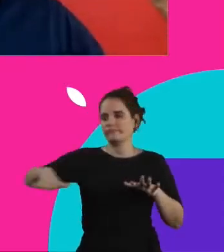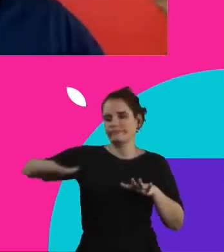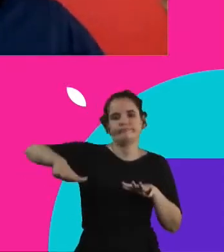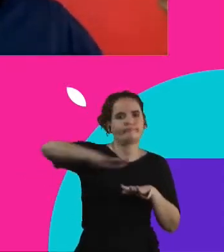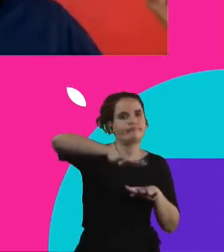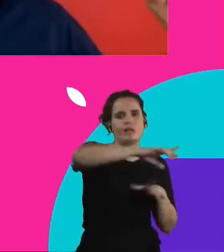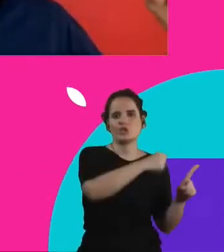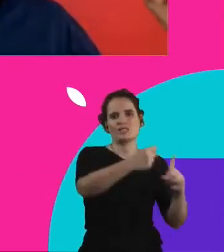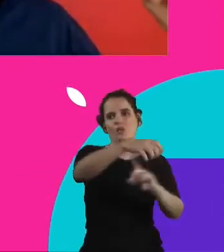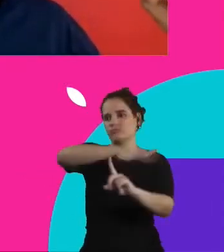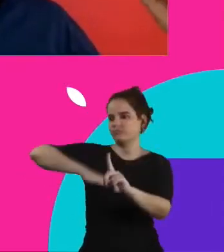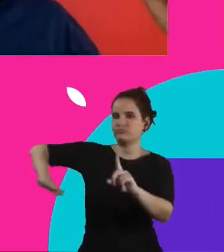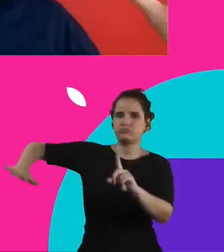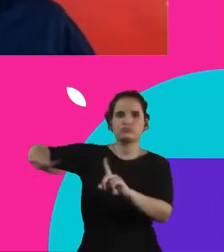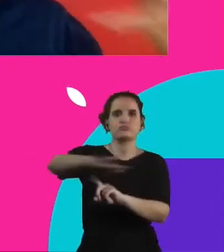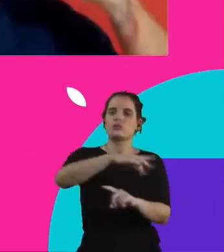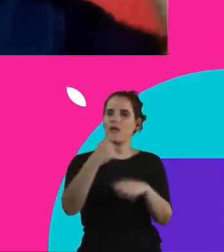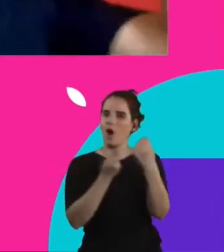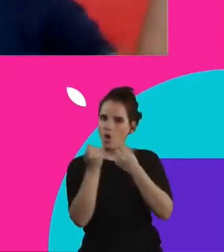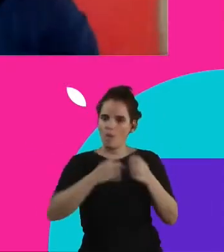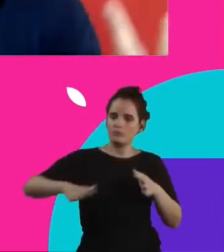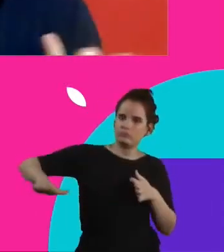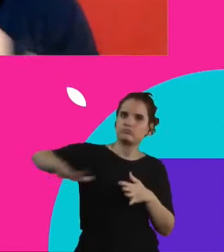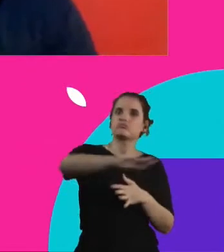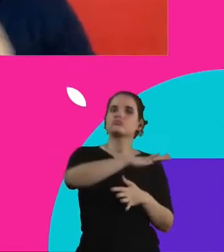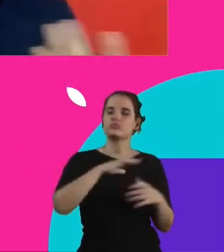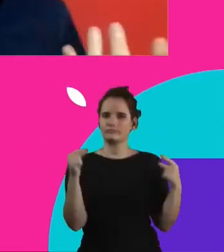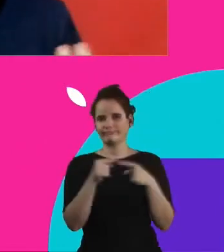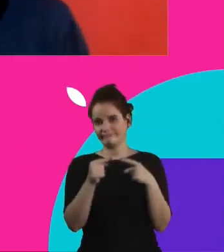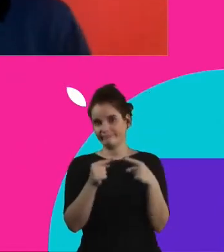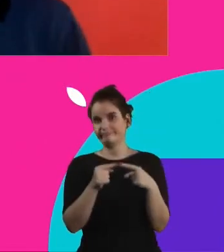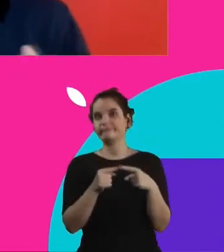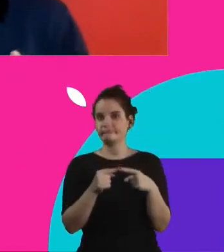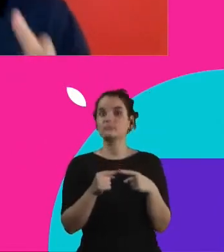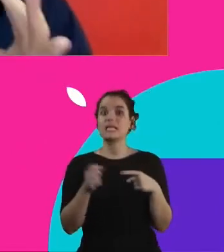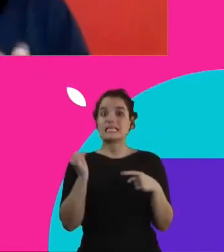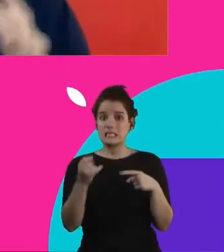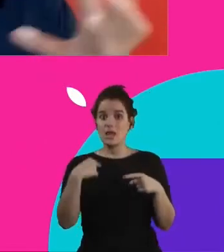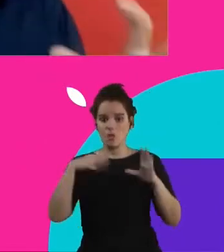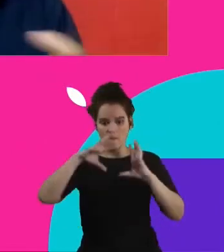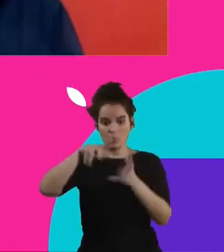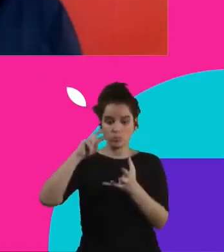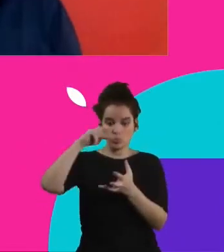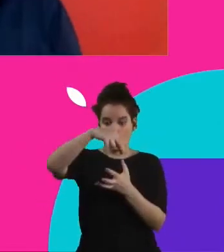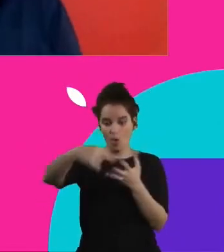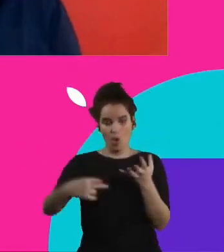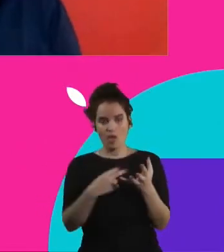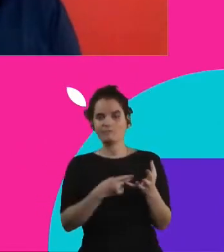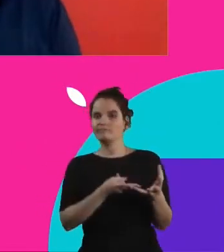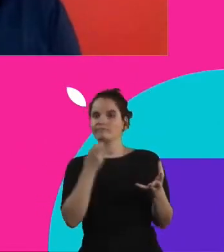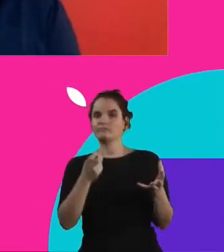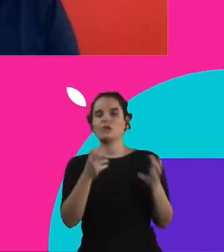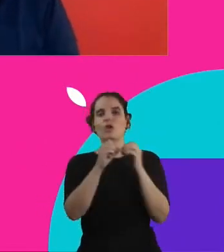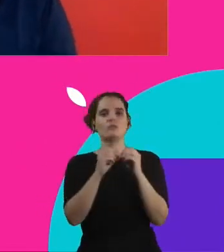sociais e políticas e econômicas, né? Voltando nessa história, olhando mais o mundo, né? Os chefes das cinco agências da ONU,